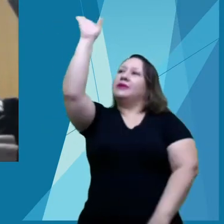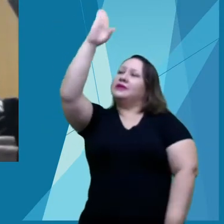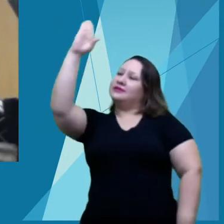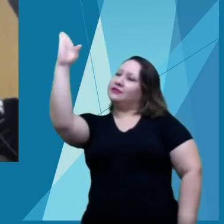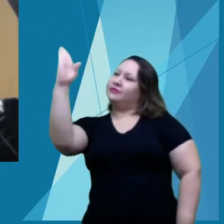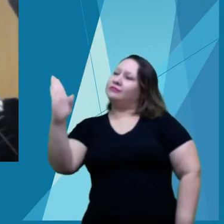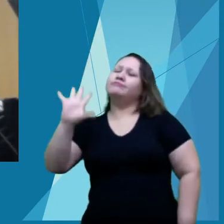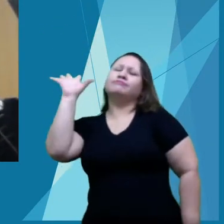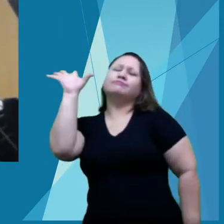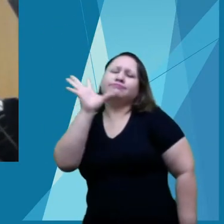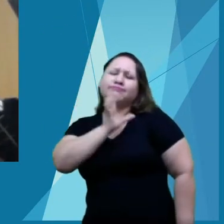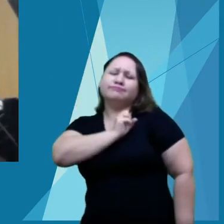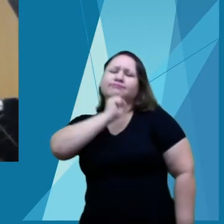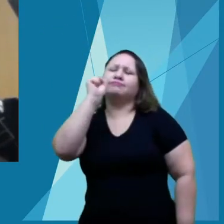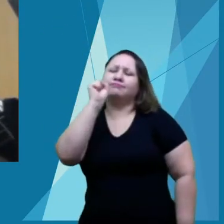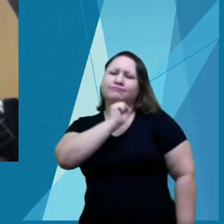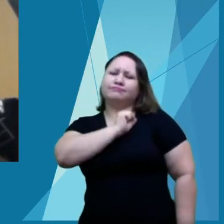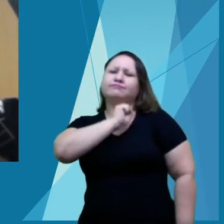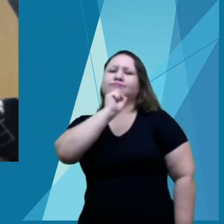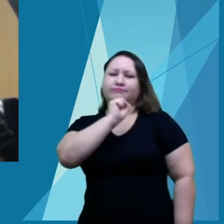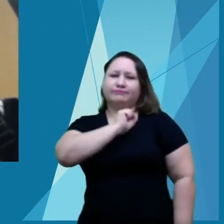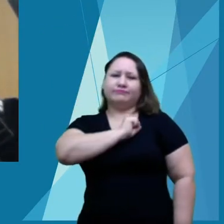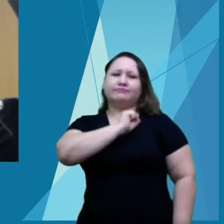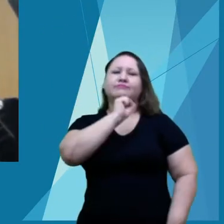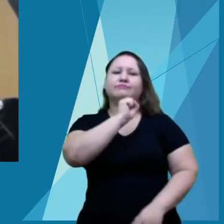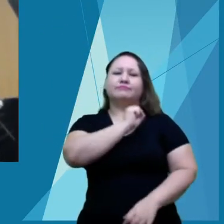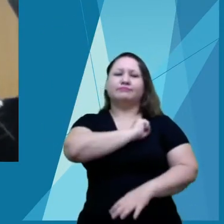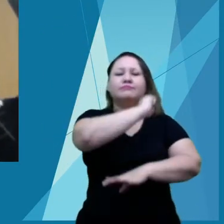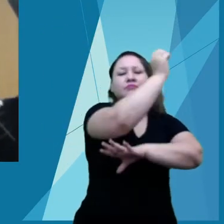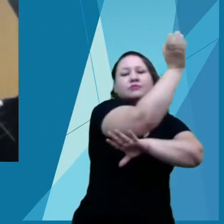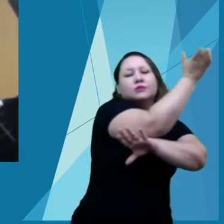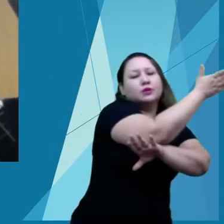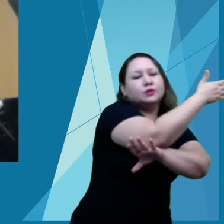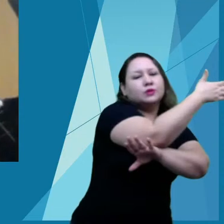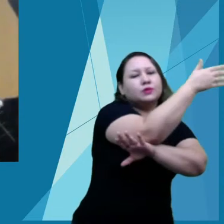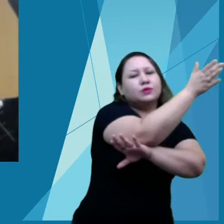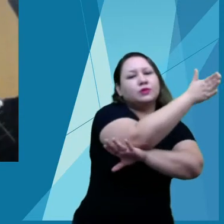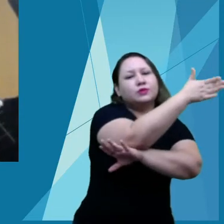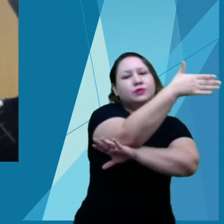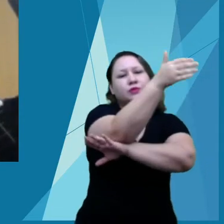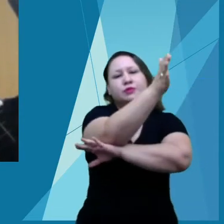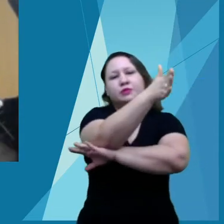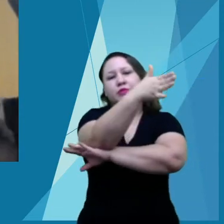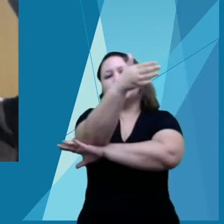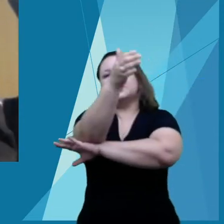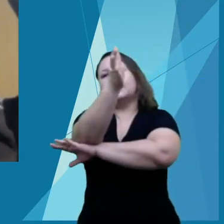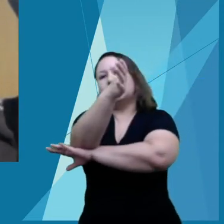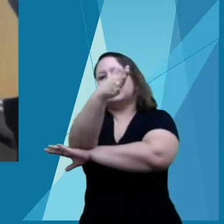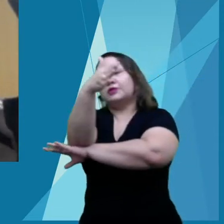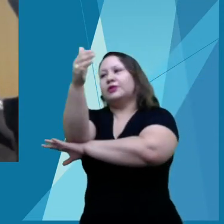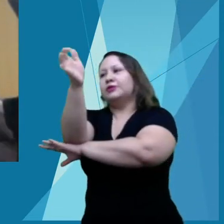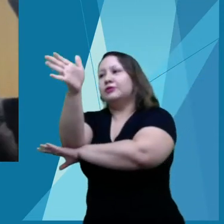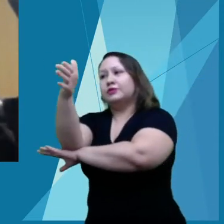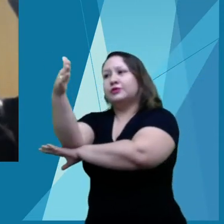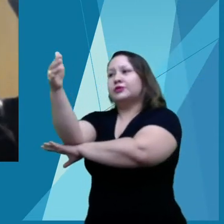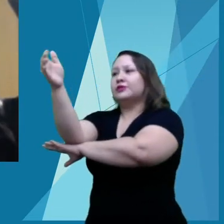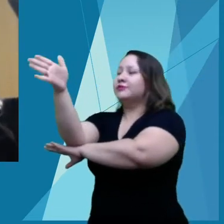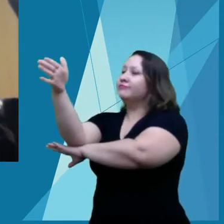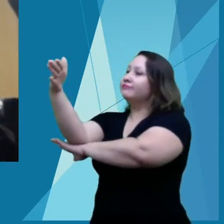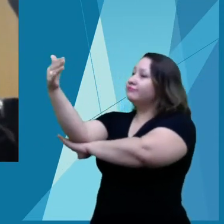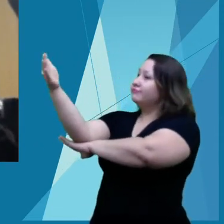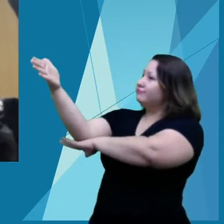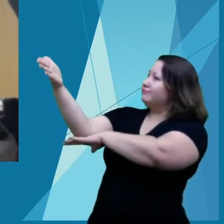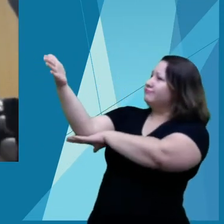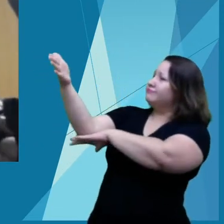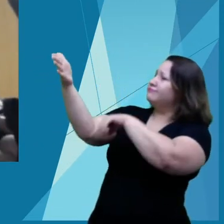e diga o verde louro desta flâmula, paz no futuro e